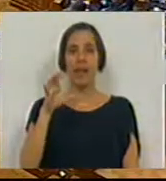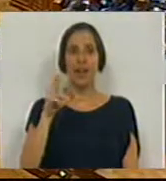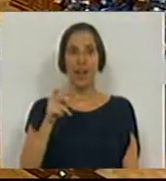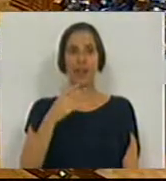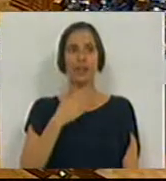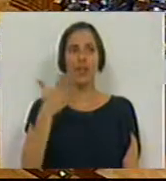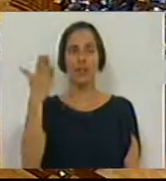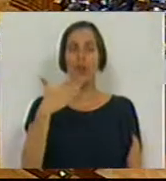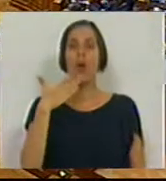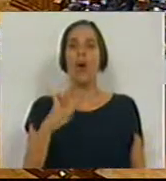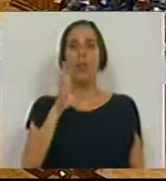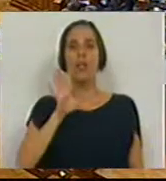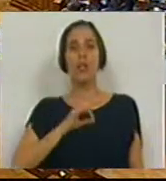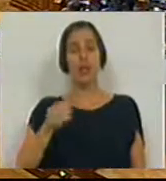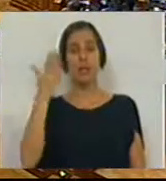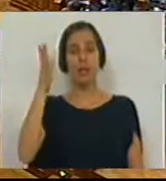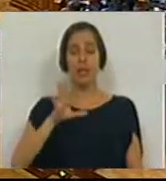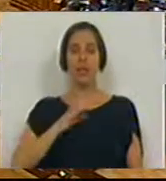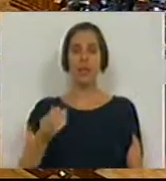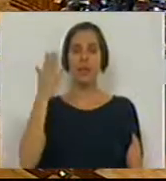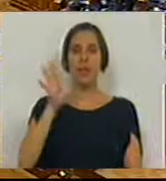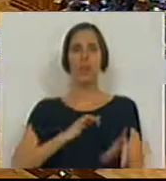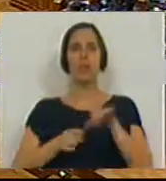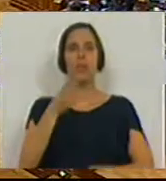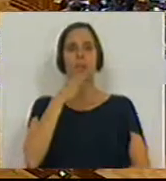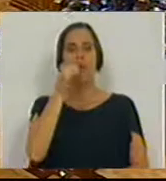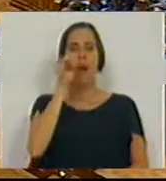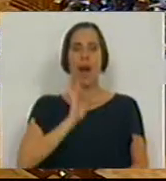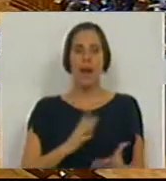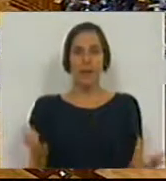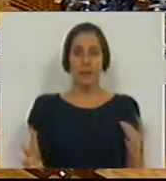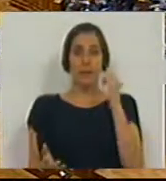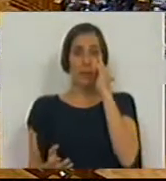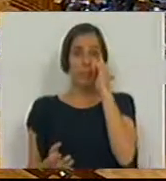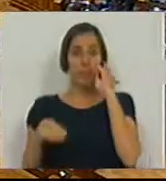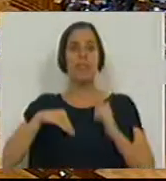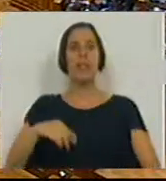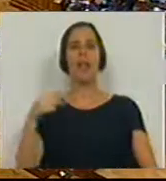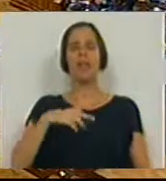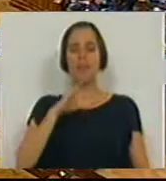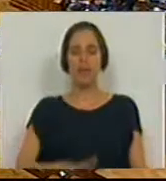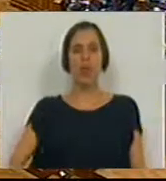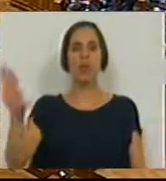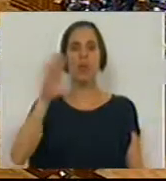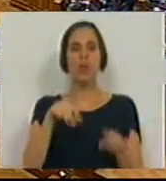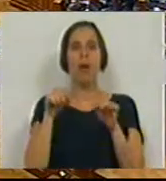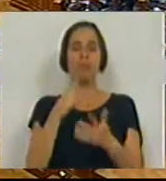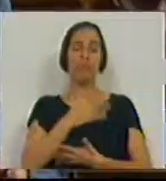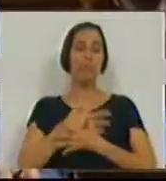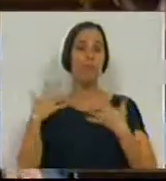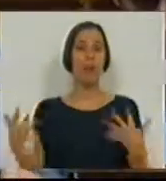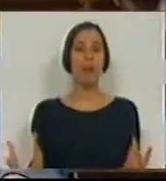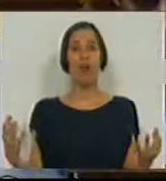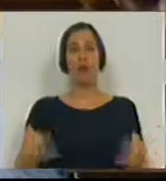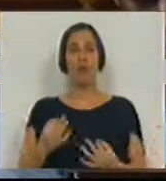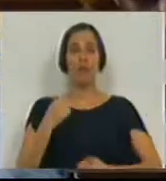Muito obrigada Sra. Presidente, Sra. Presidente, Sras. Deputadas, Srs. Deputados. O salário mínimo nacional foi uma das grandes